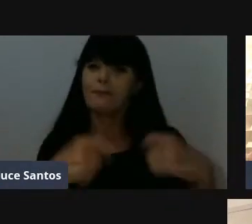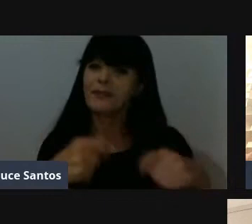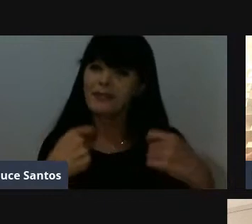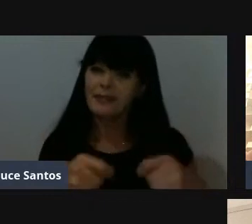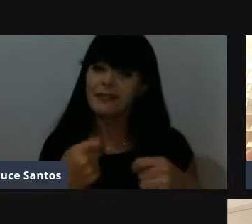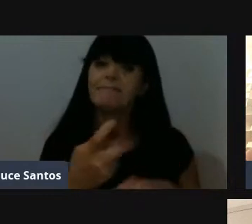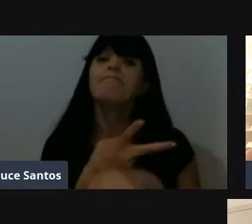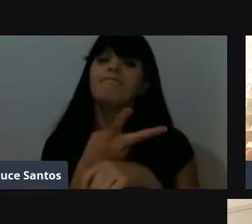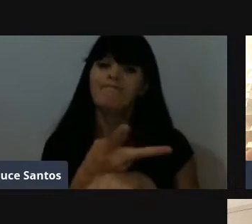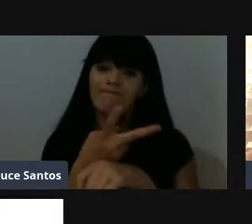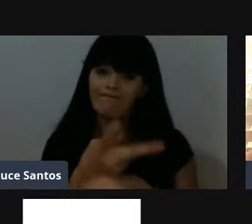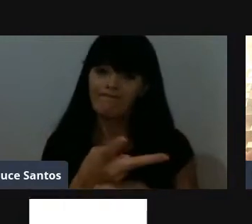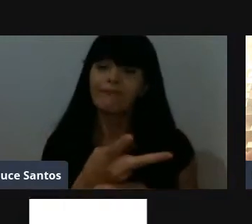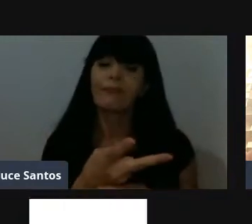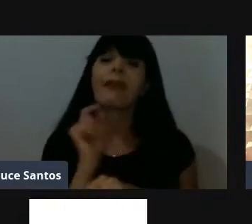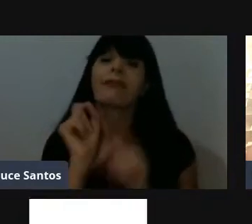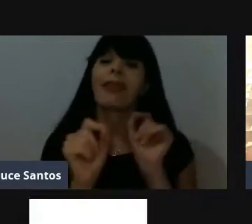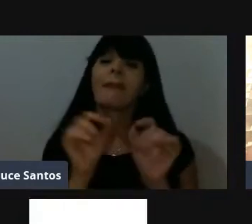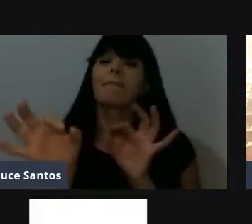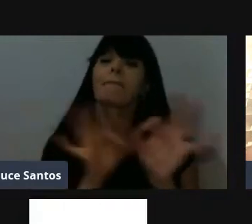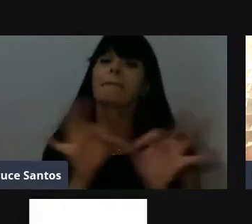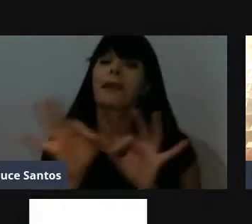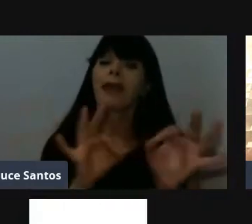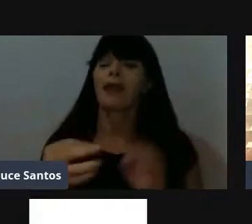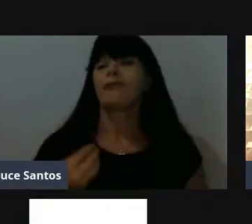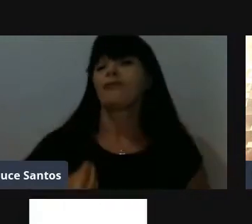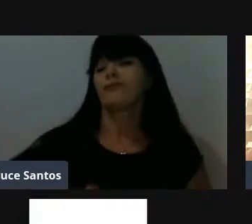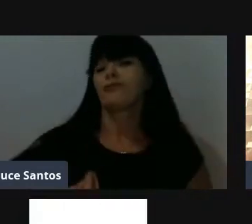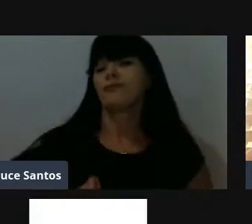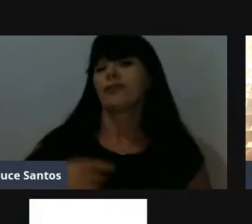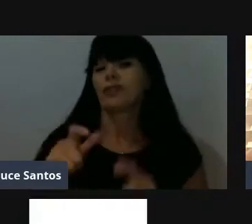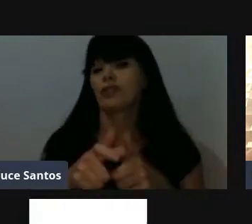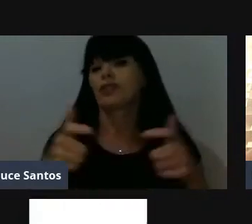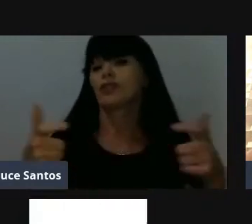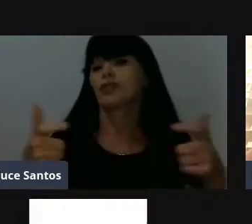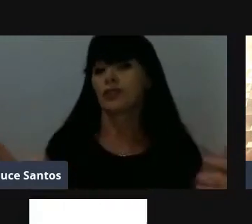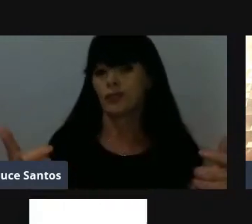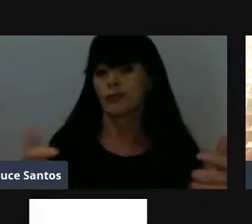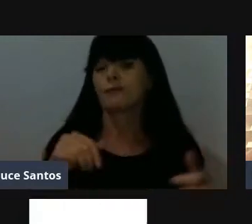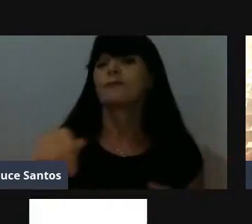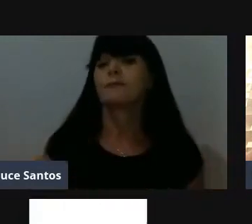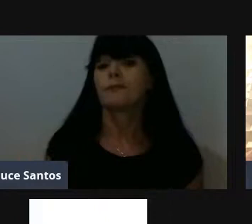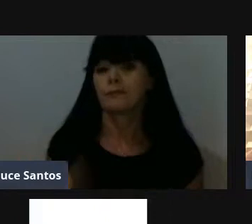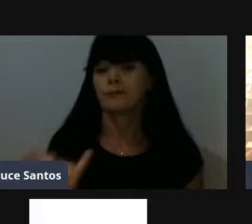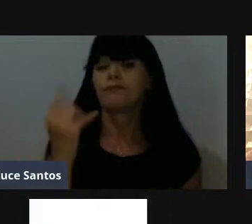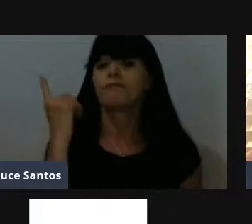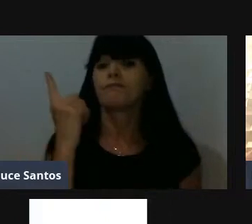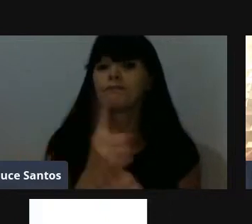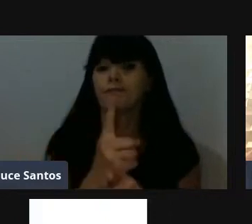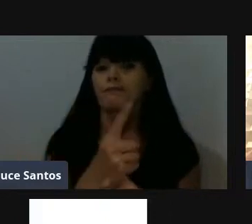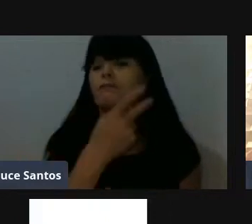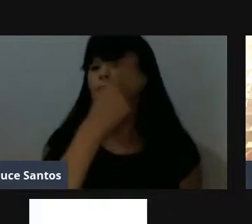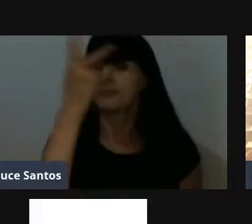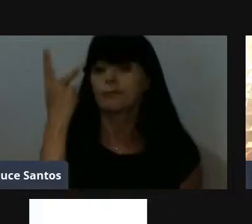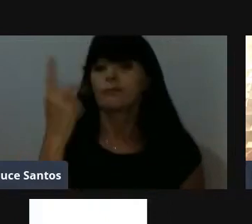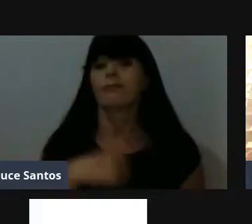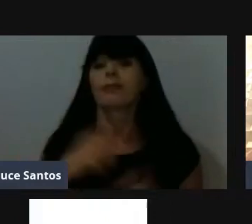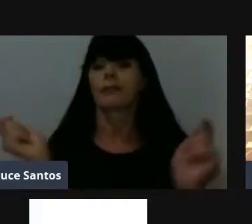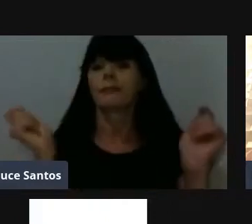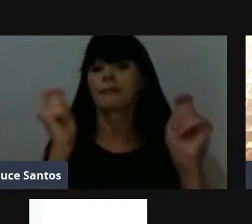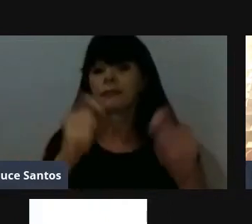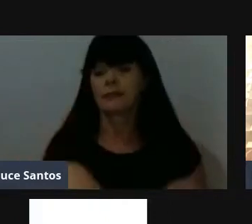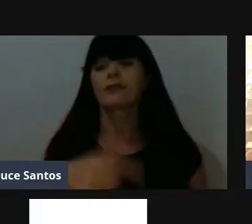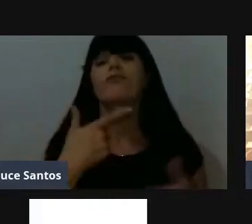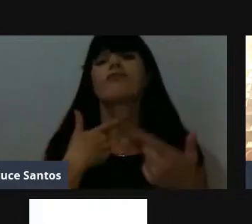verdade, ela vem para quem já está preparado, a sorte é uma oportunidade que encontra a pessoa capacitada. Então, eu desejo, sim,